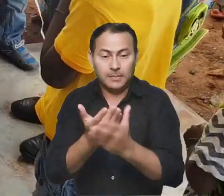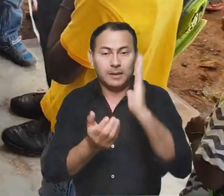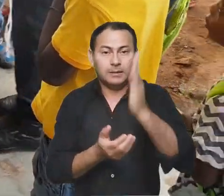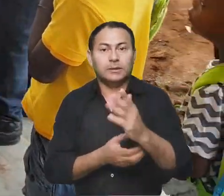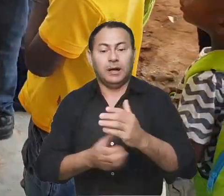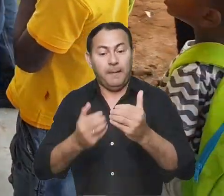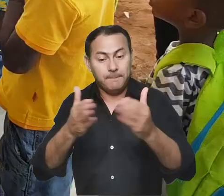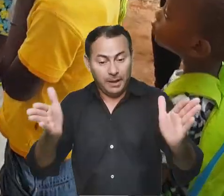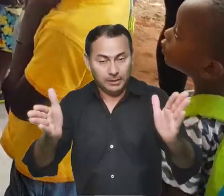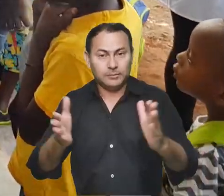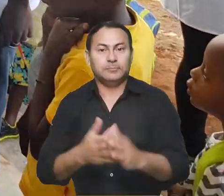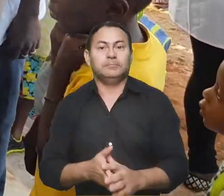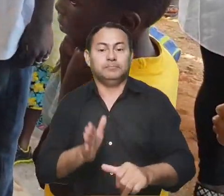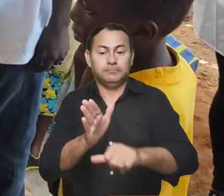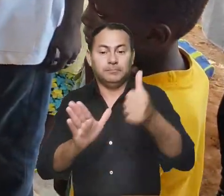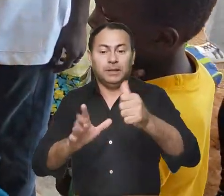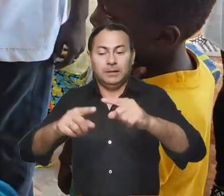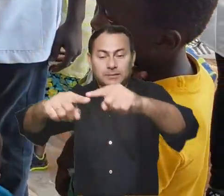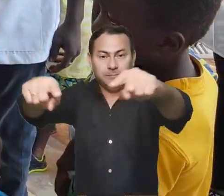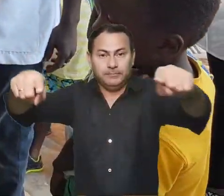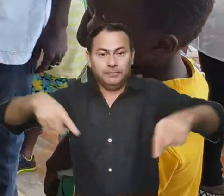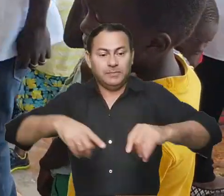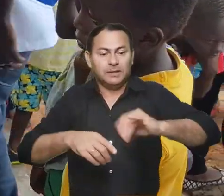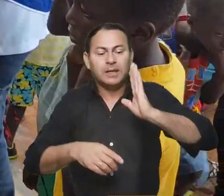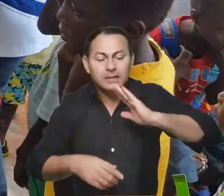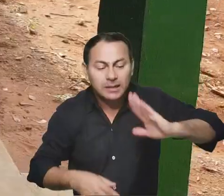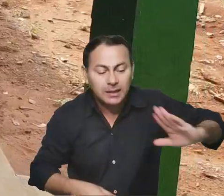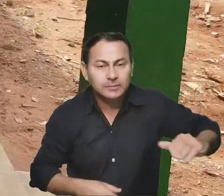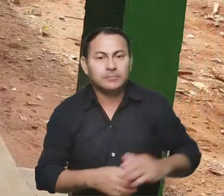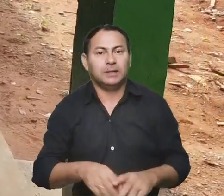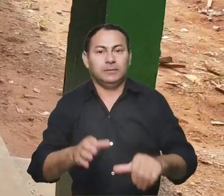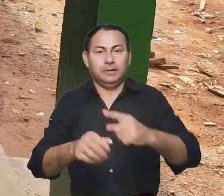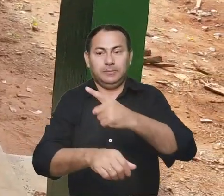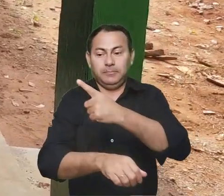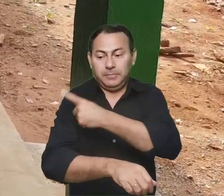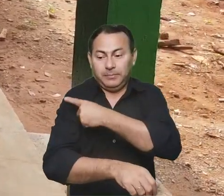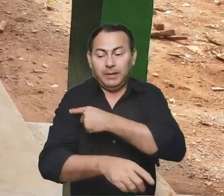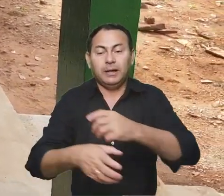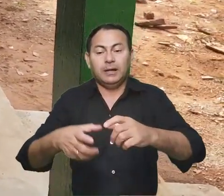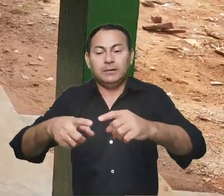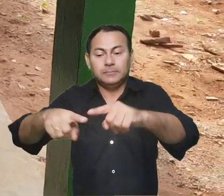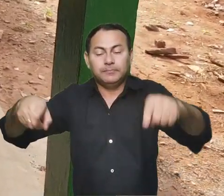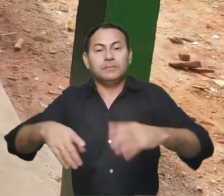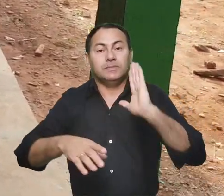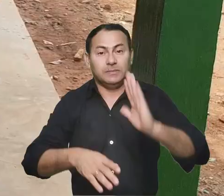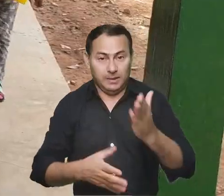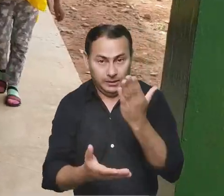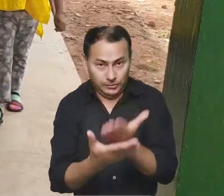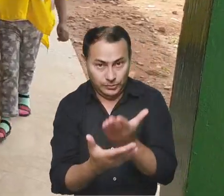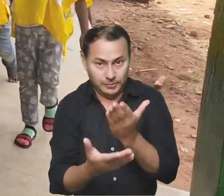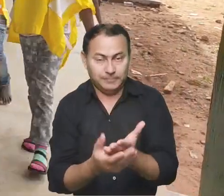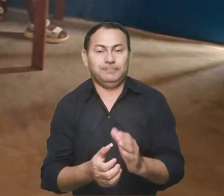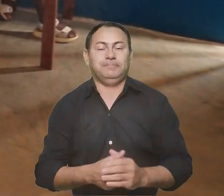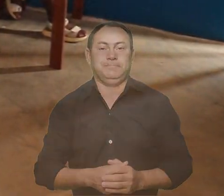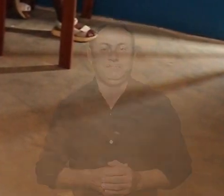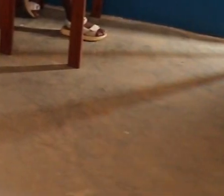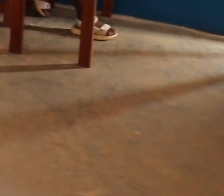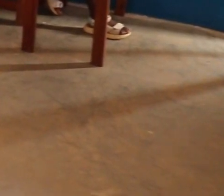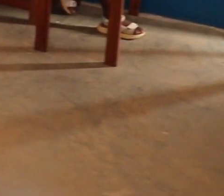escola já está funcionando. As primeiras turmas de jardim de infância e primeira classe já estão estudando.